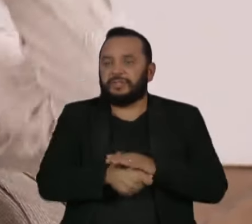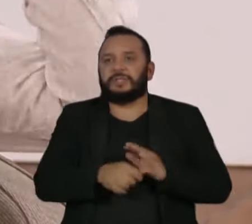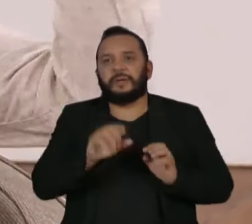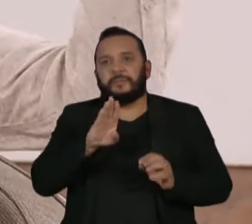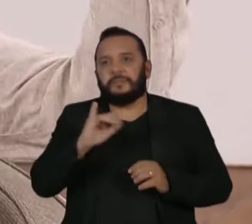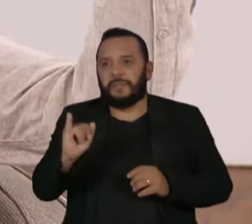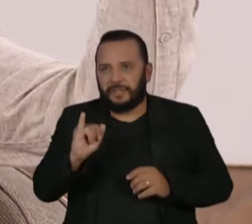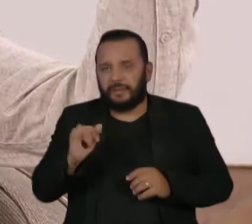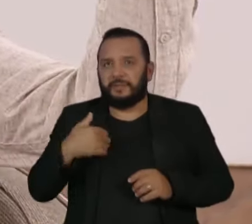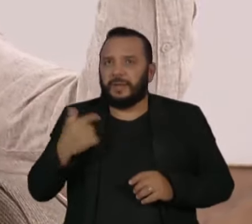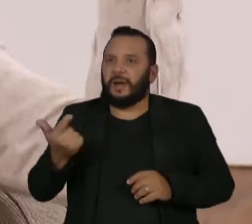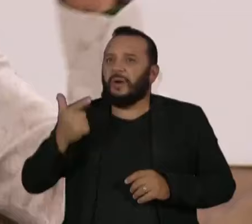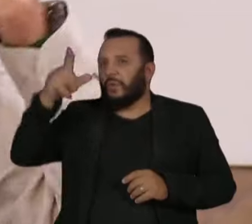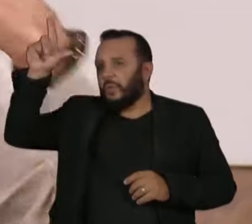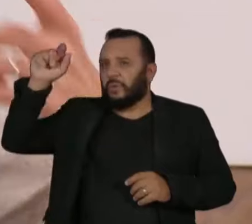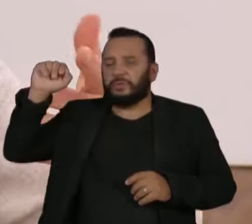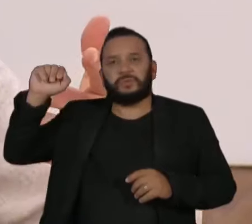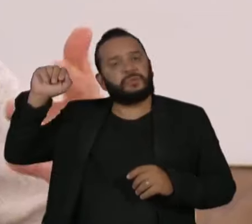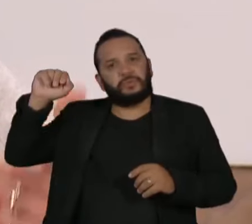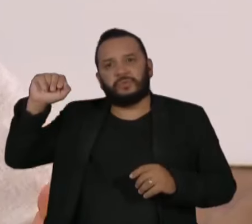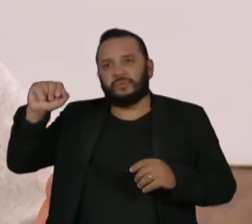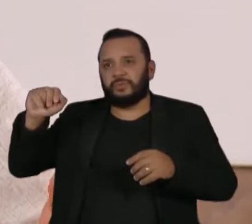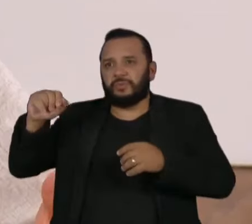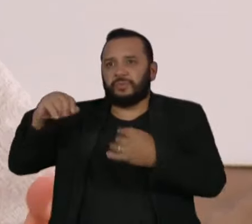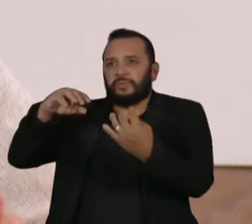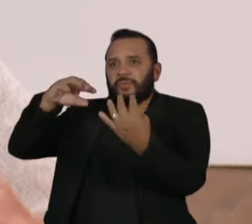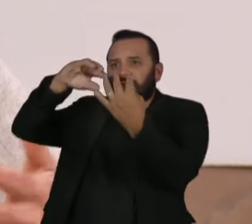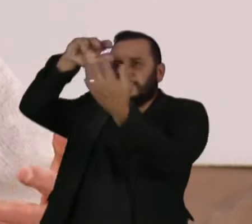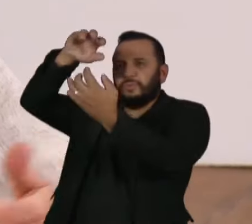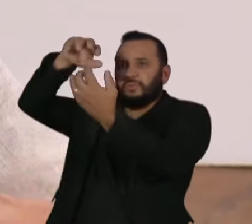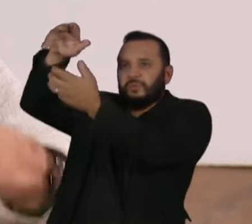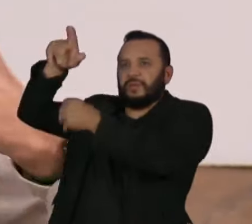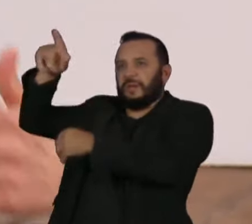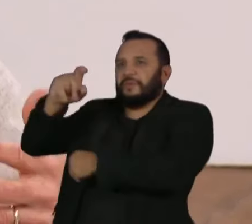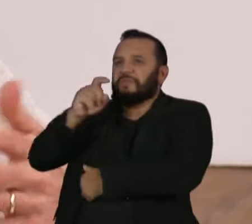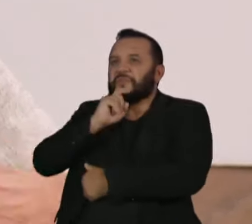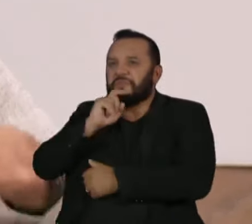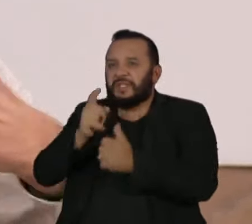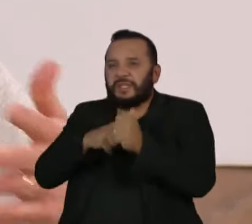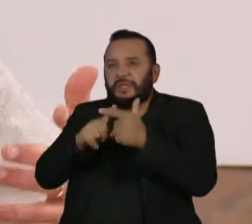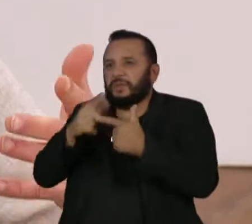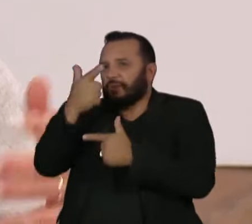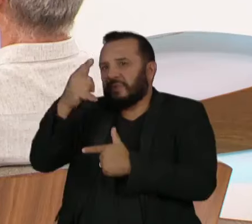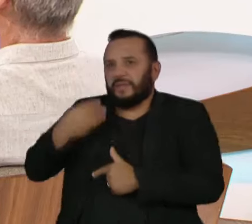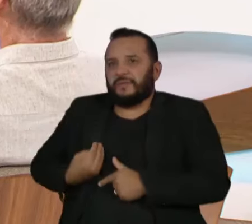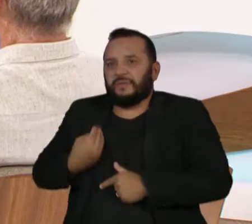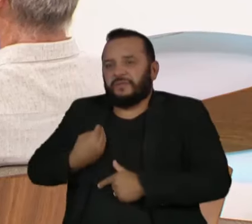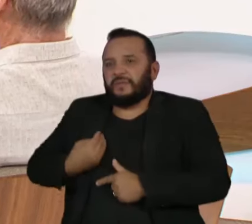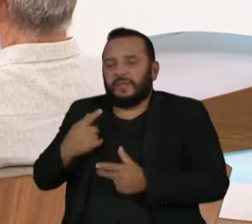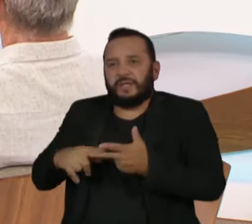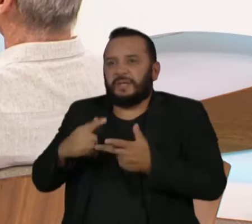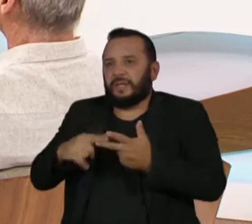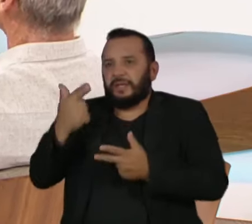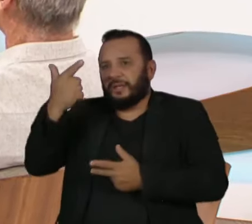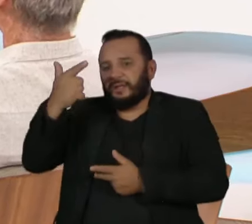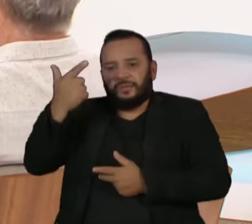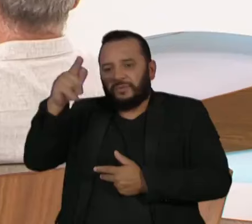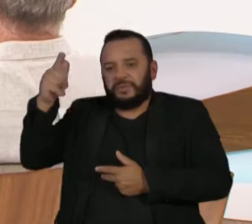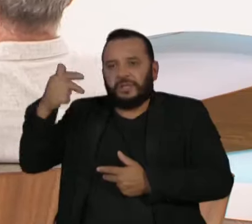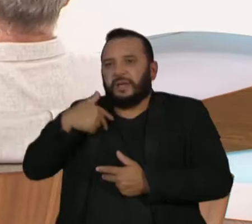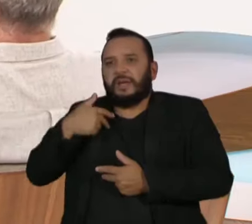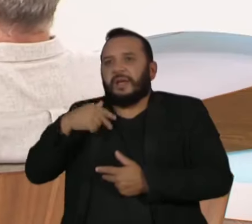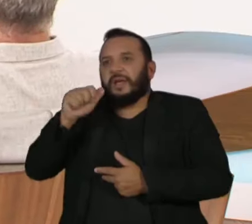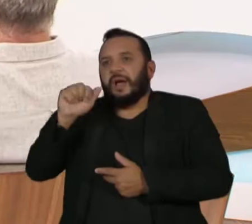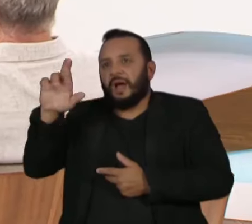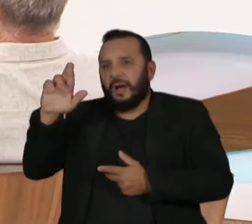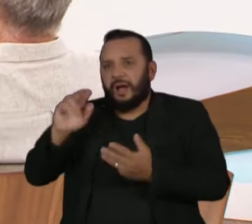dólares para ir para um lugar que é terrível para a humanidade, frio, não tem vida, não tem praticamente atmosfera, a gravidade é muito menor.